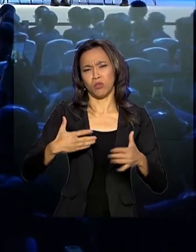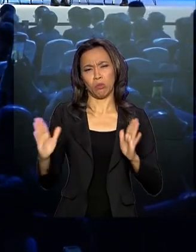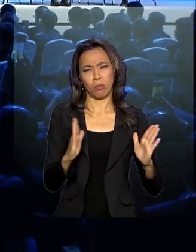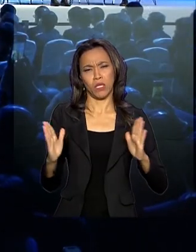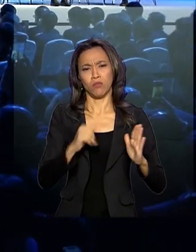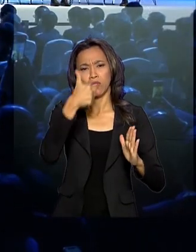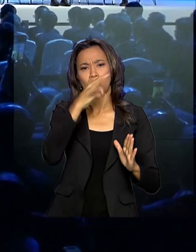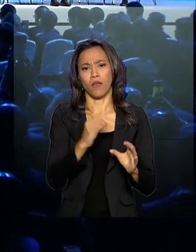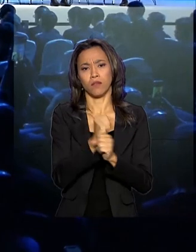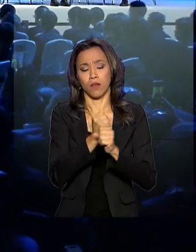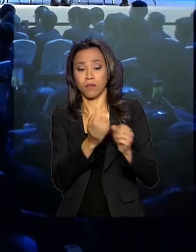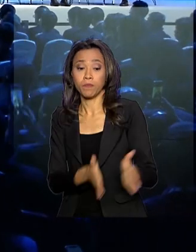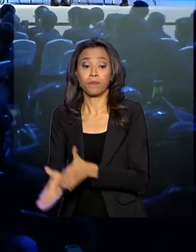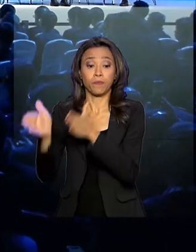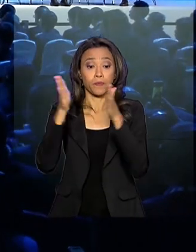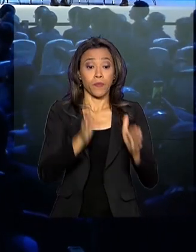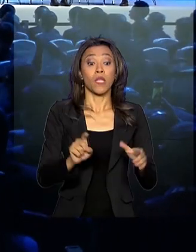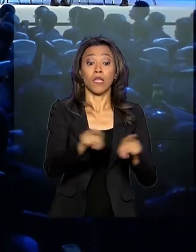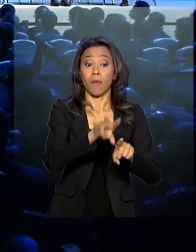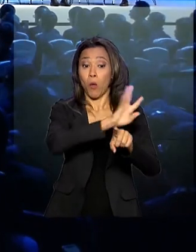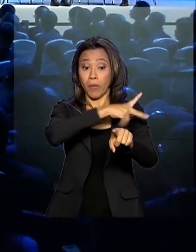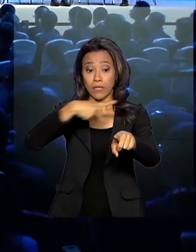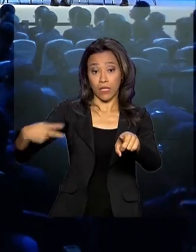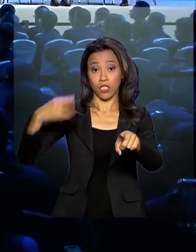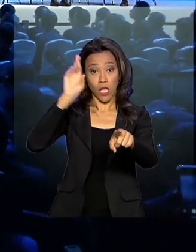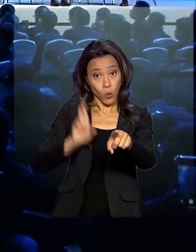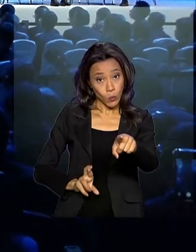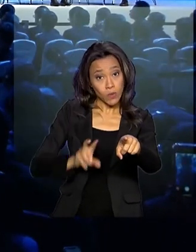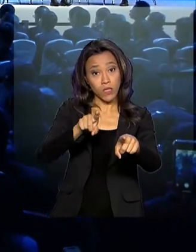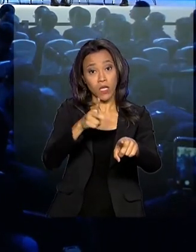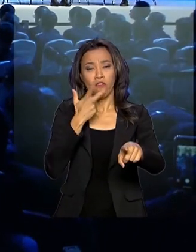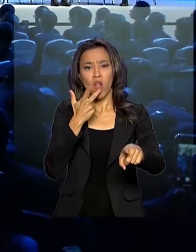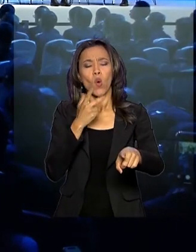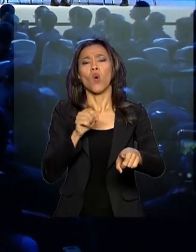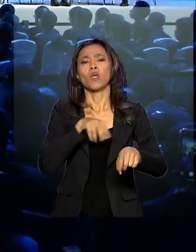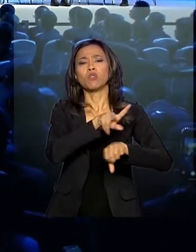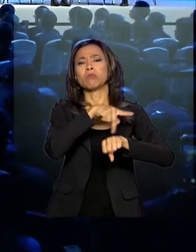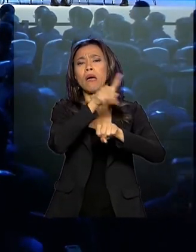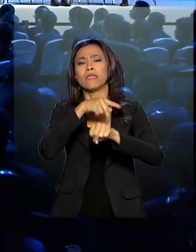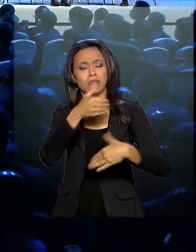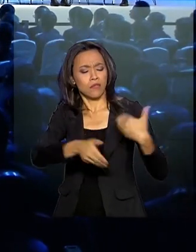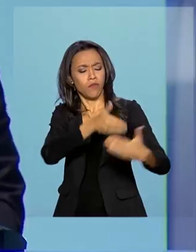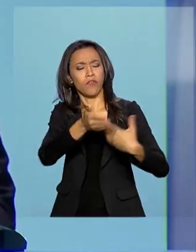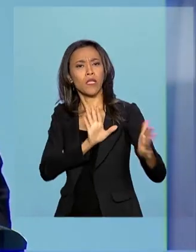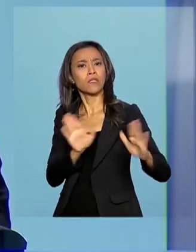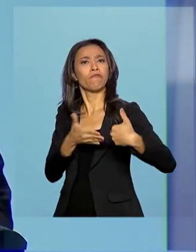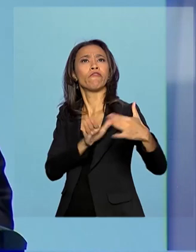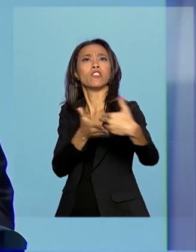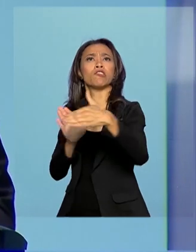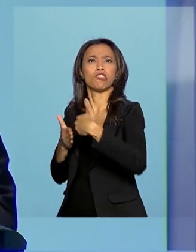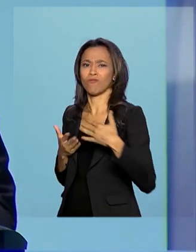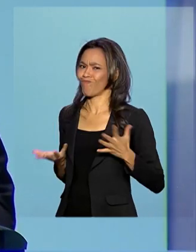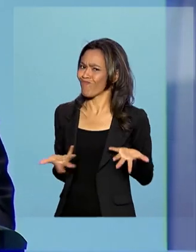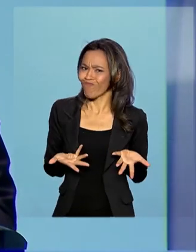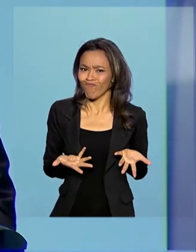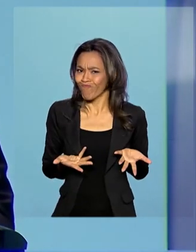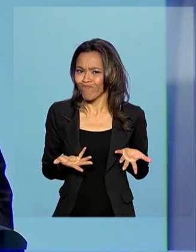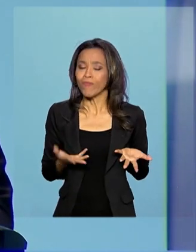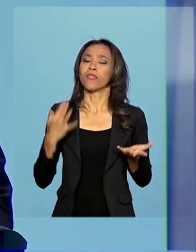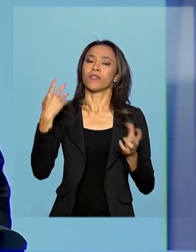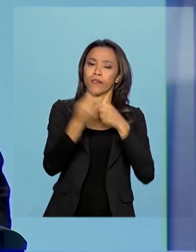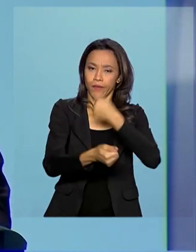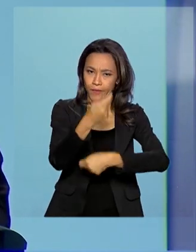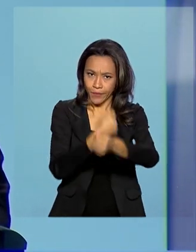da Rússia, Vladimir Putin, também criticou o protecionismo dos países desenvolvidos e disse que a economia global